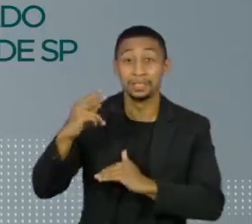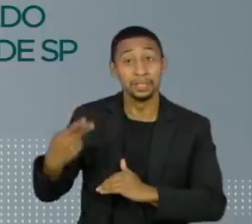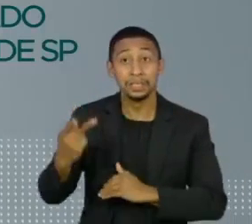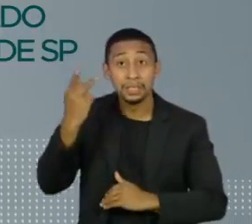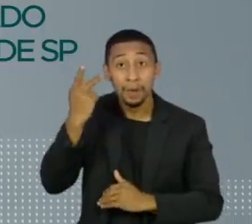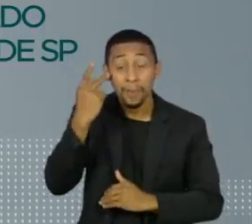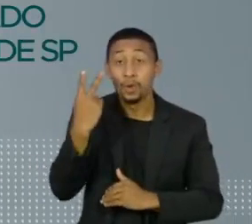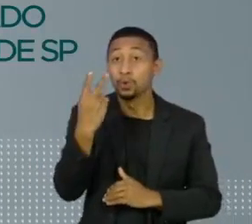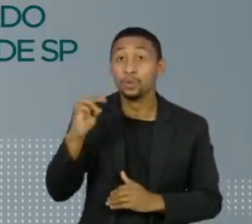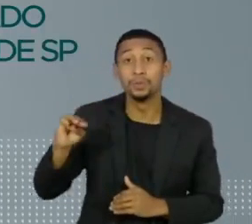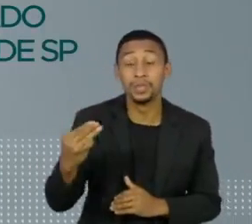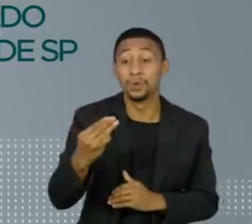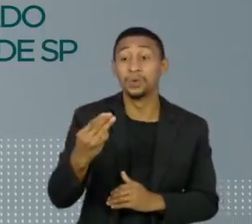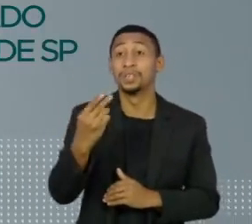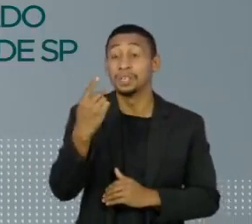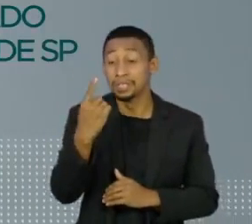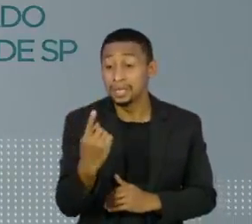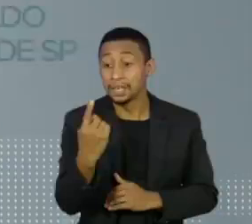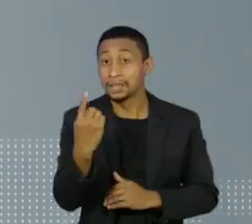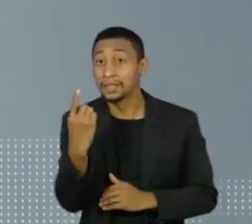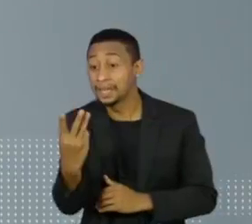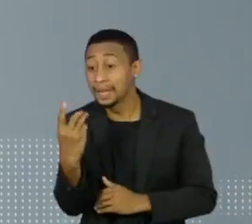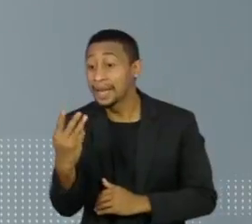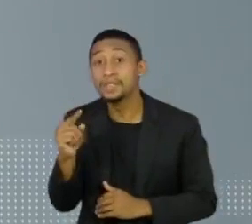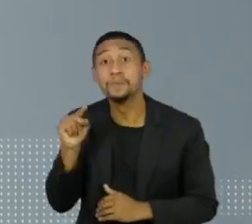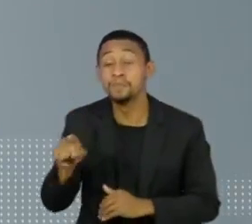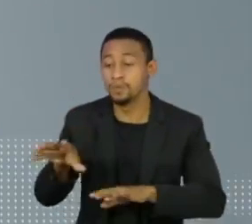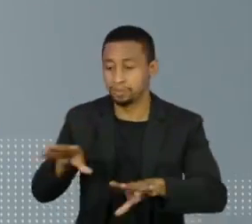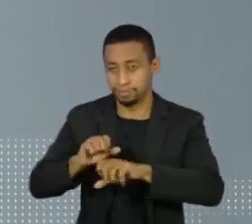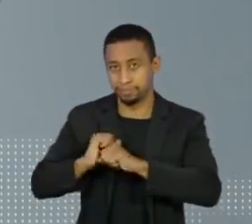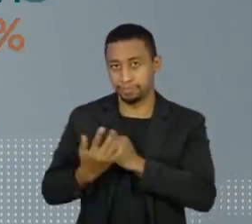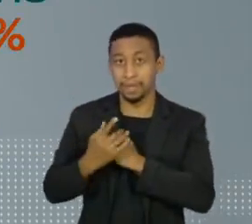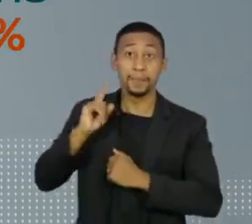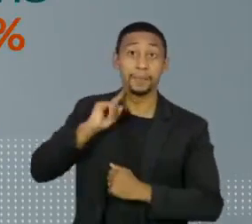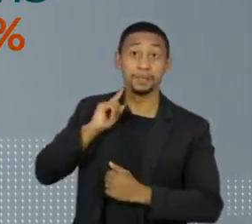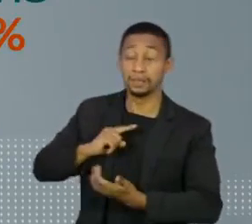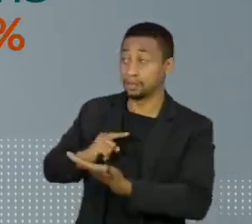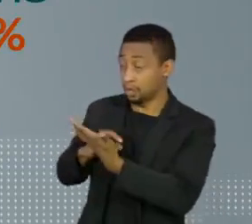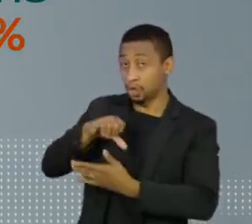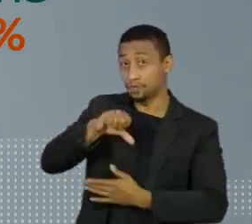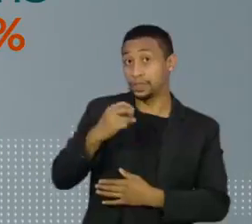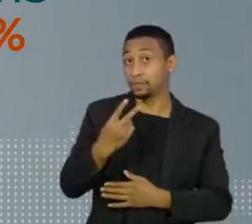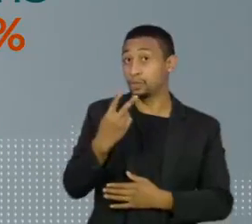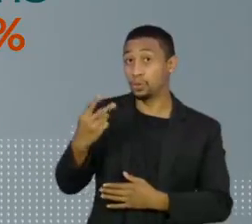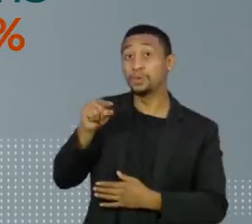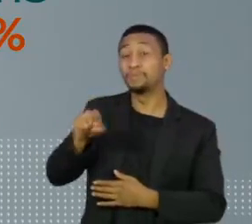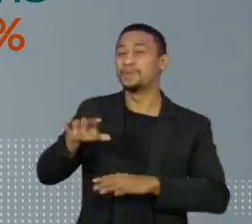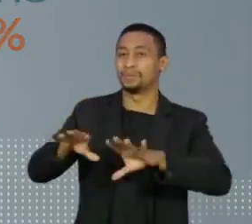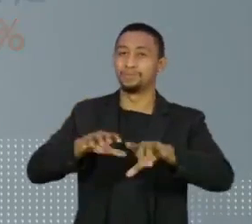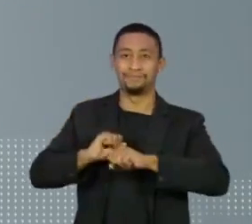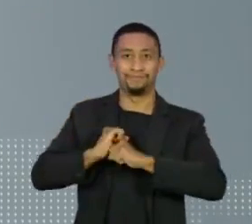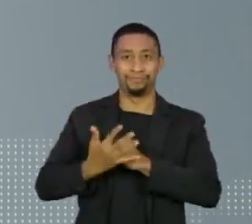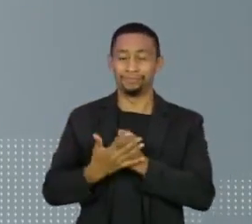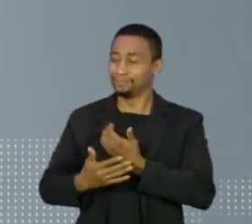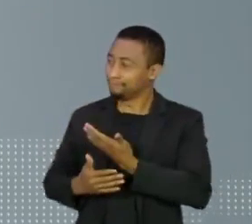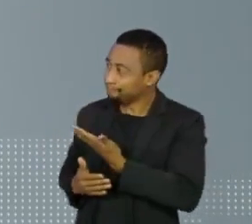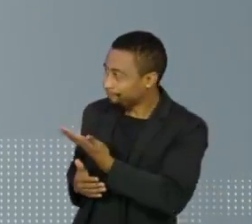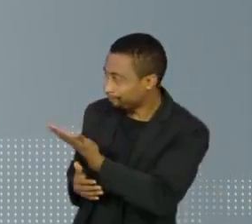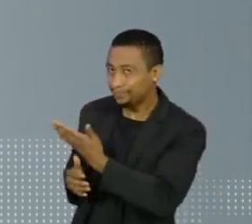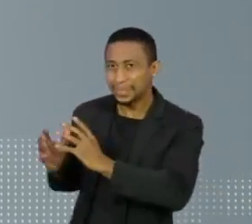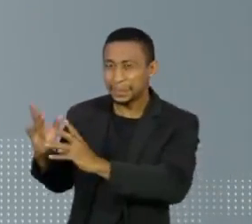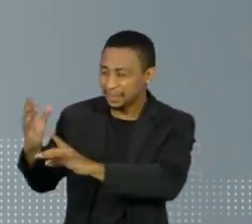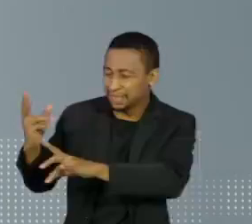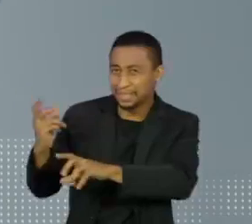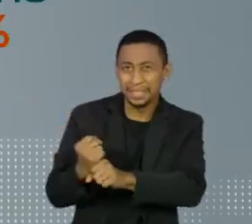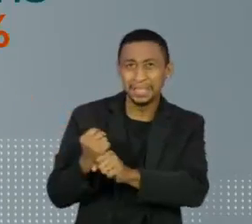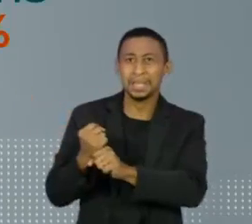.113.000 casos. A seguir vem Minas Gerais, com 922.000. Com a soma de